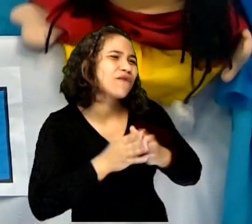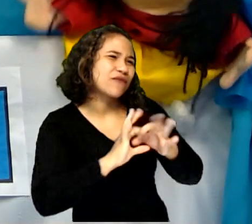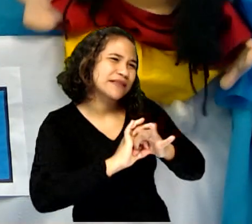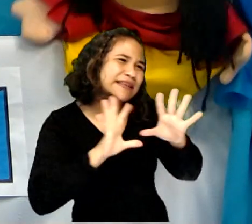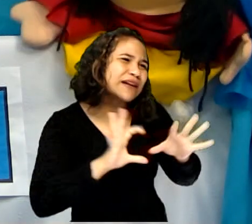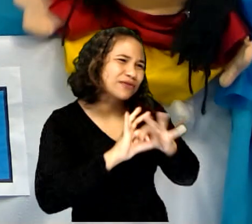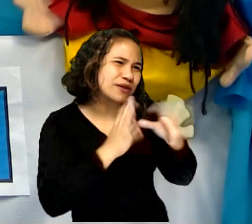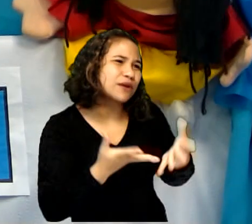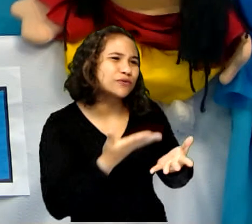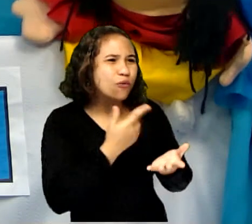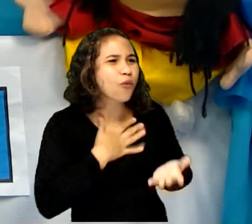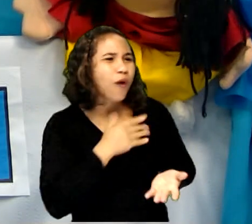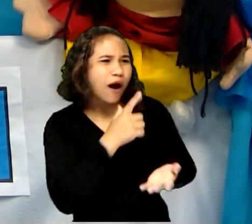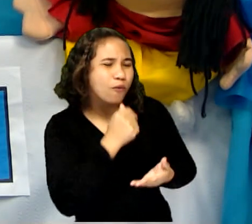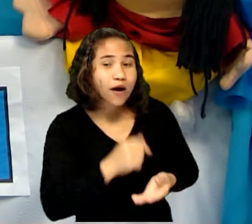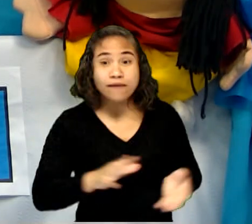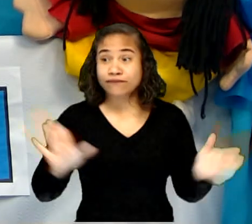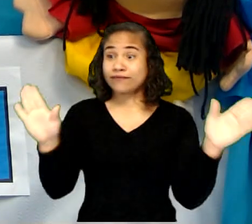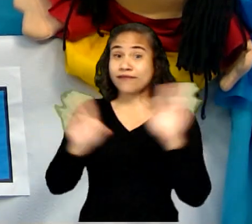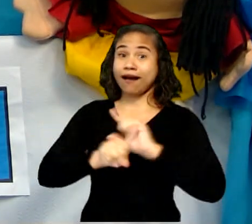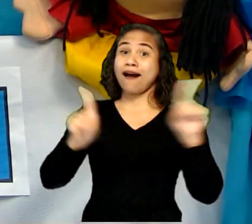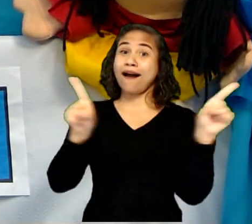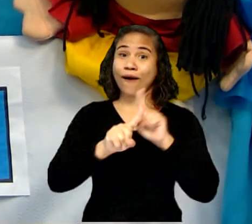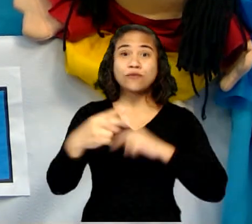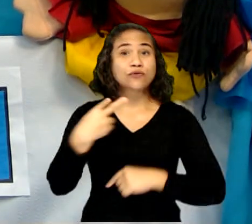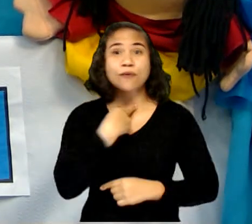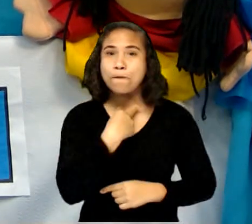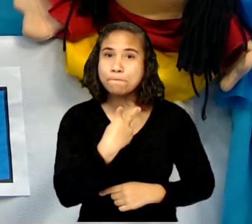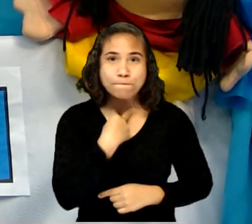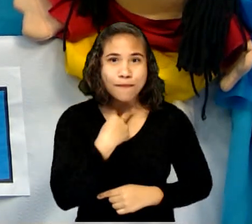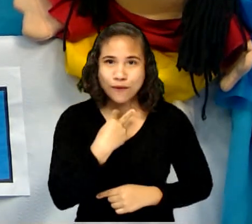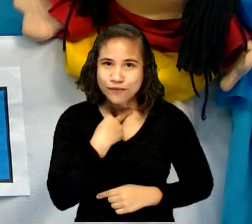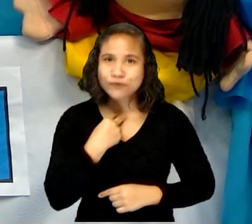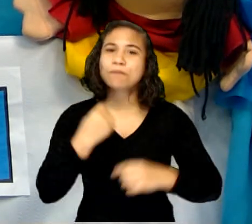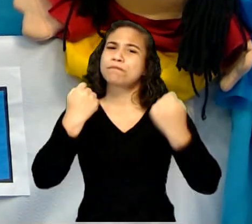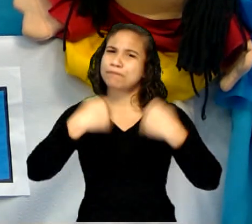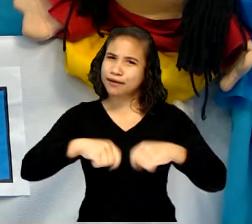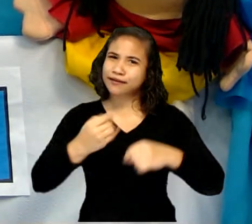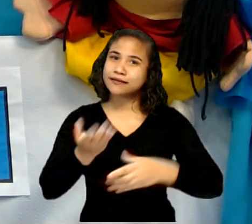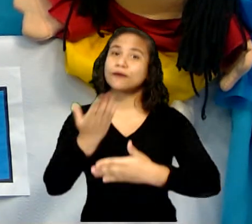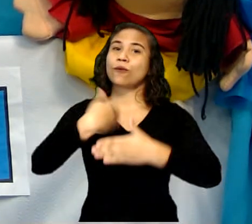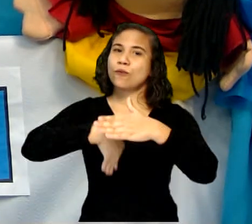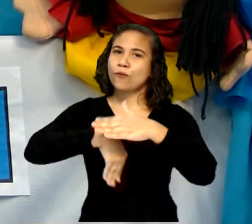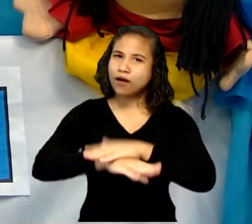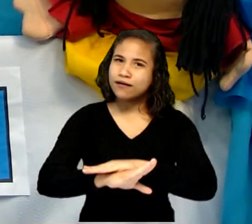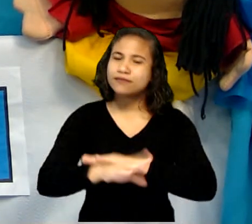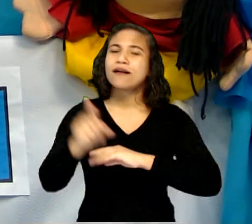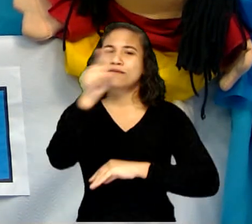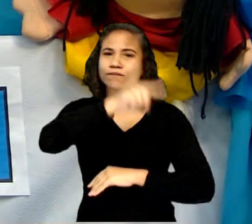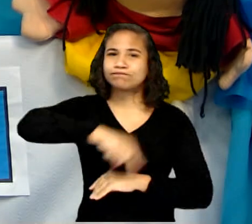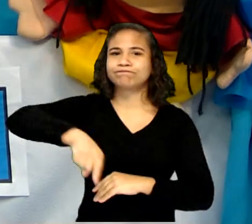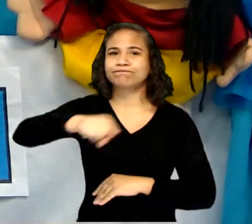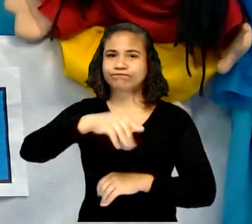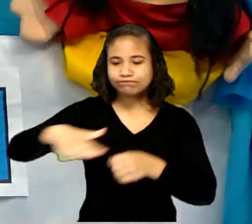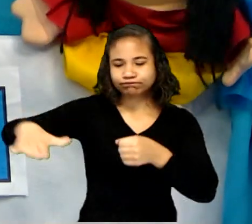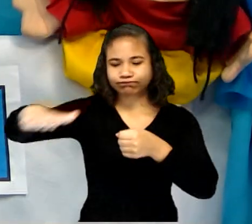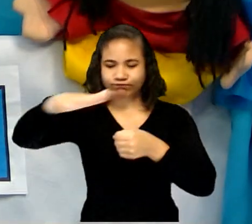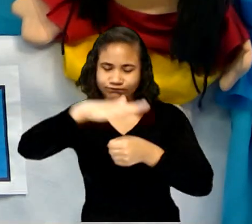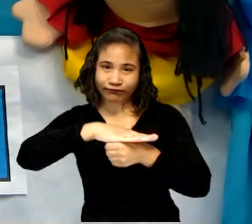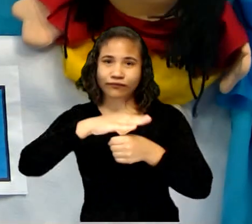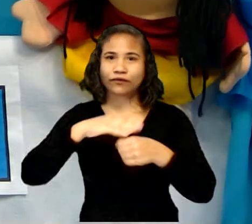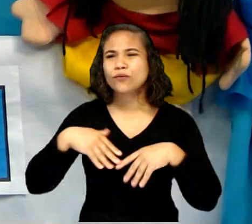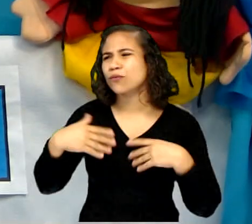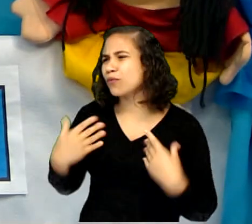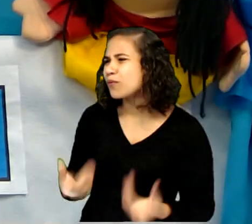favor! Não, Bia! Não pode! Eles devem ser guardados em um local coberto. Ô,